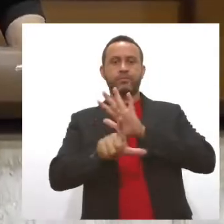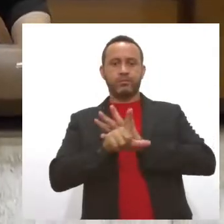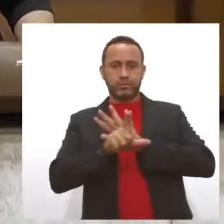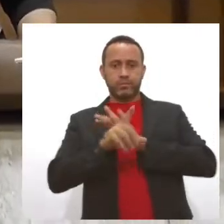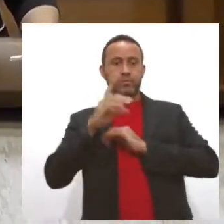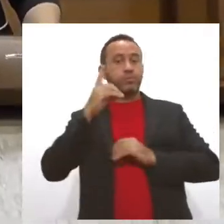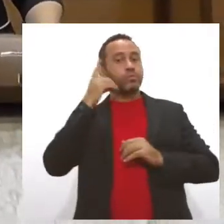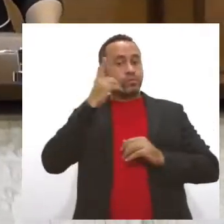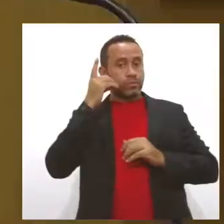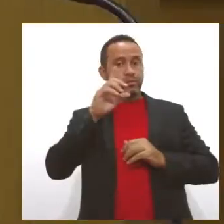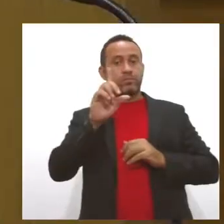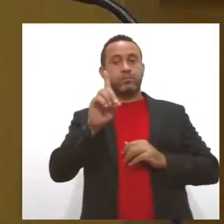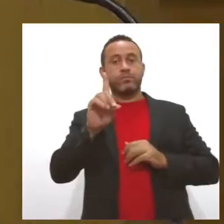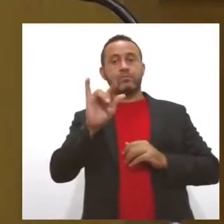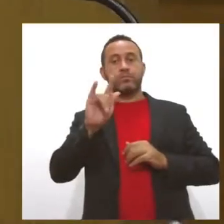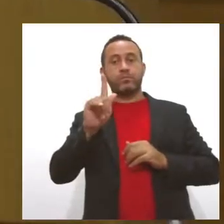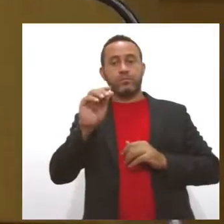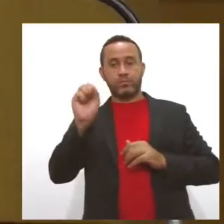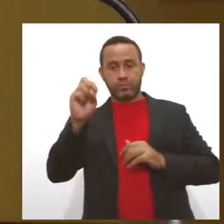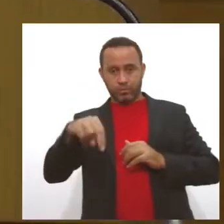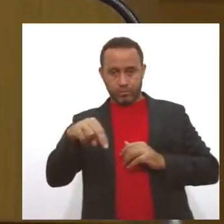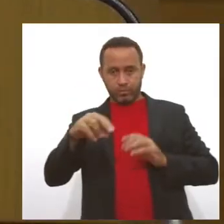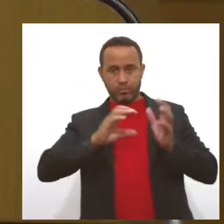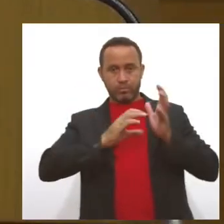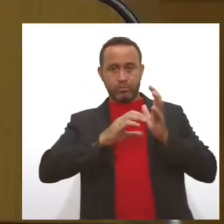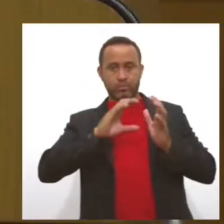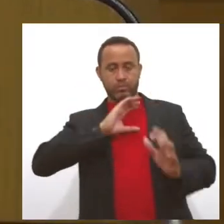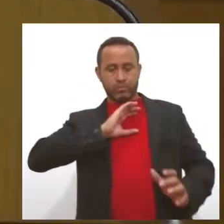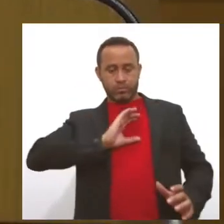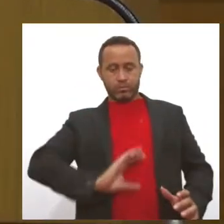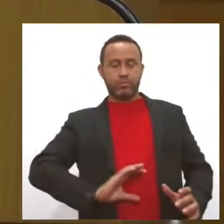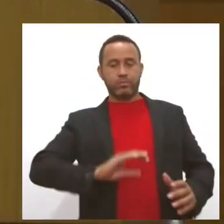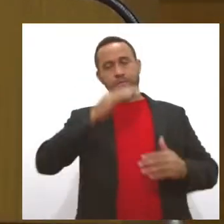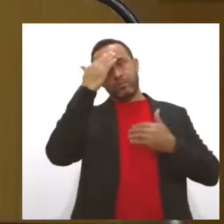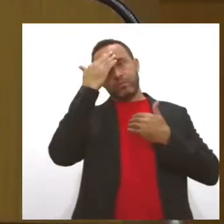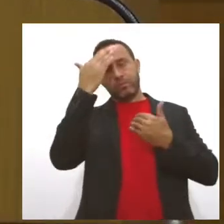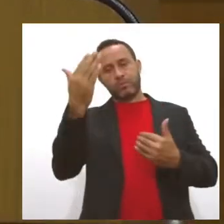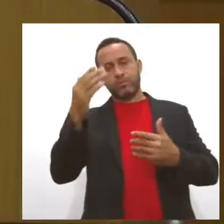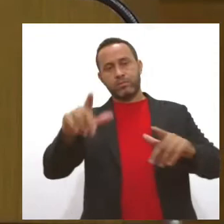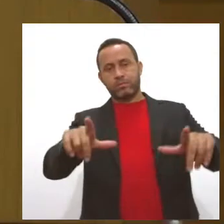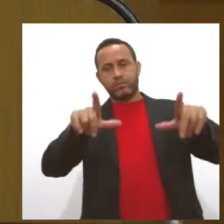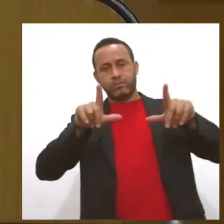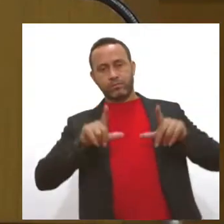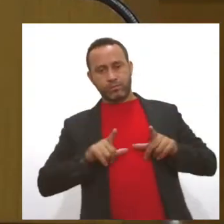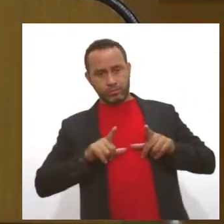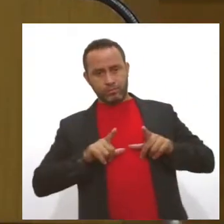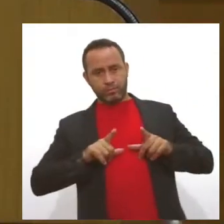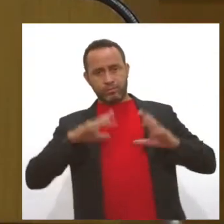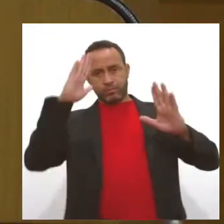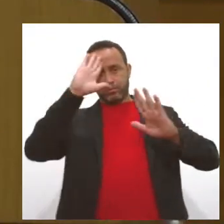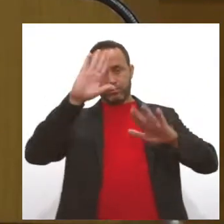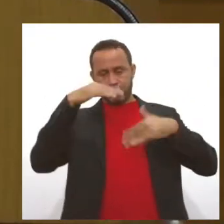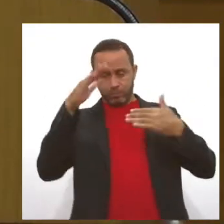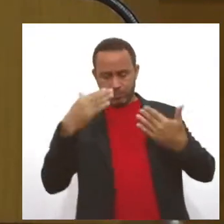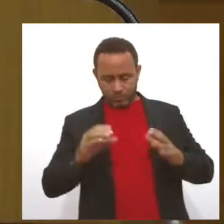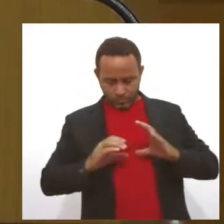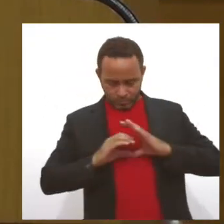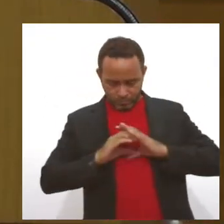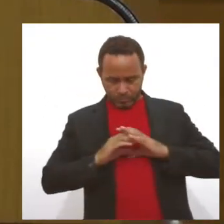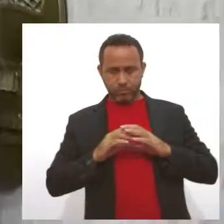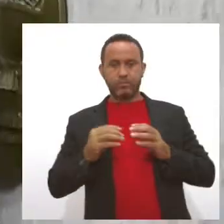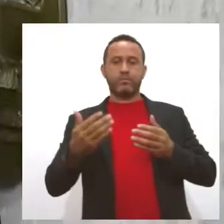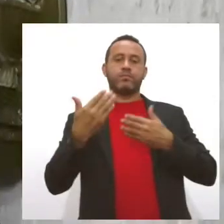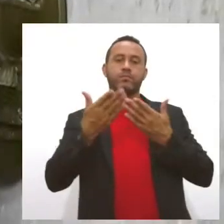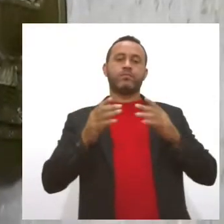deputado Gilson de Agripino, do Partido Cidadania, agradeceu o recebimento da maior honraria concedida pela